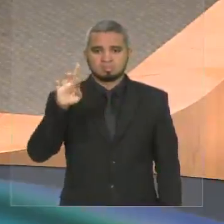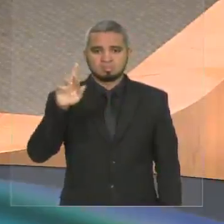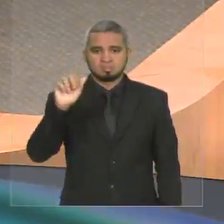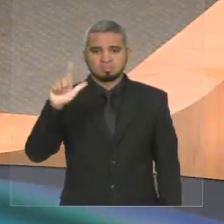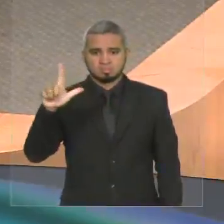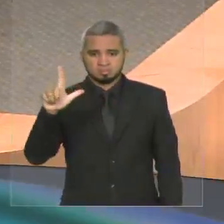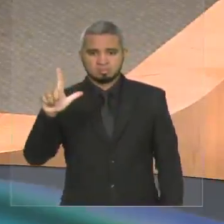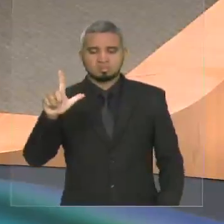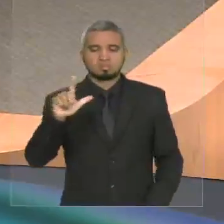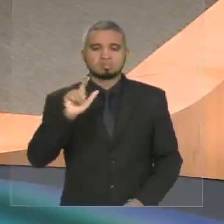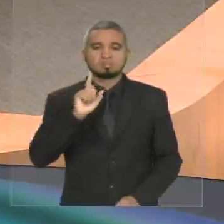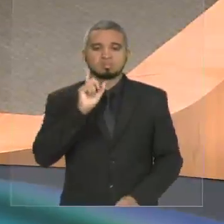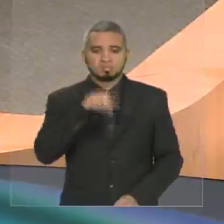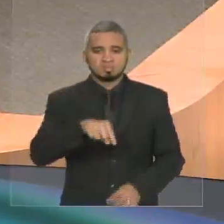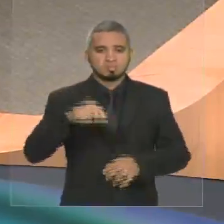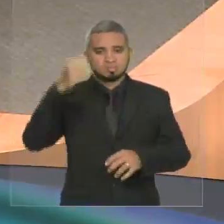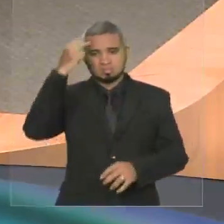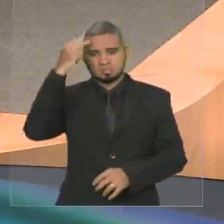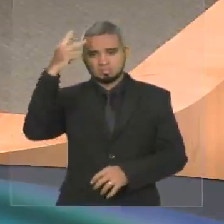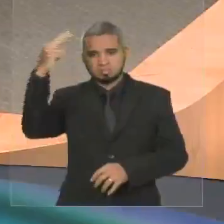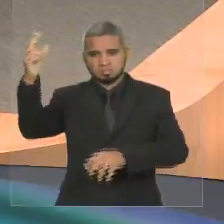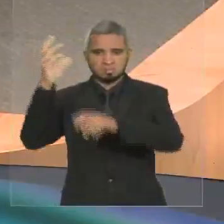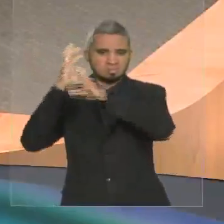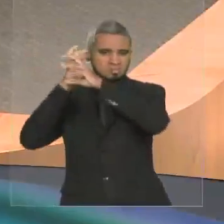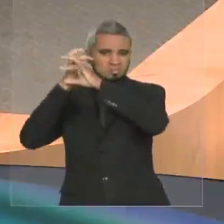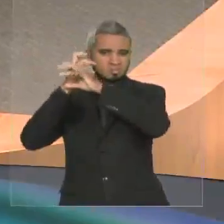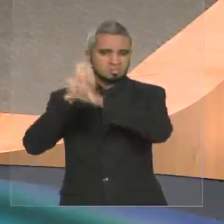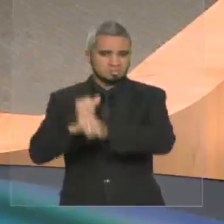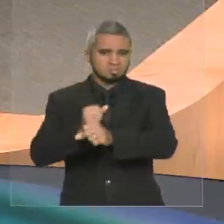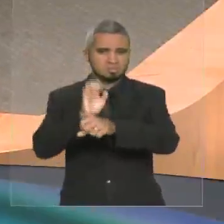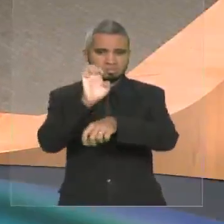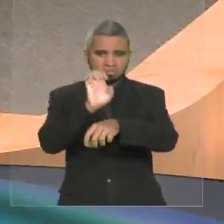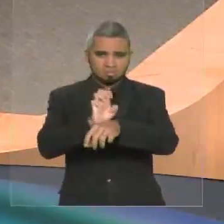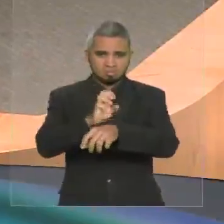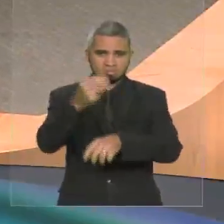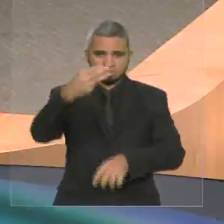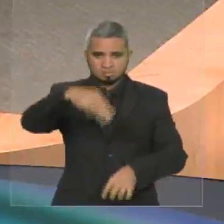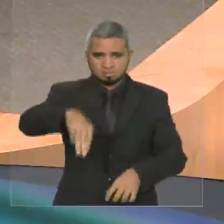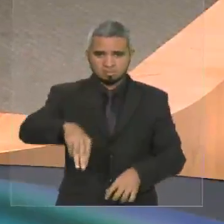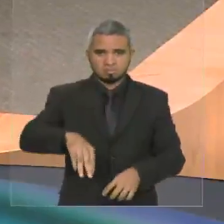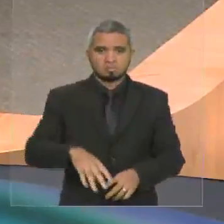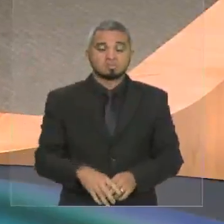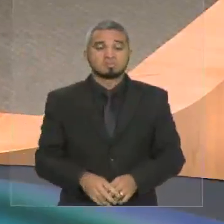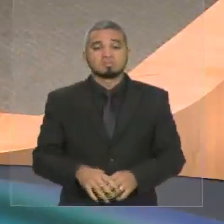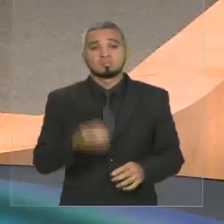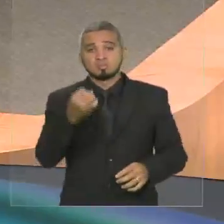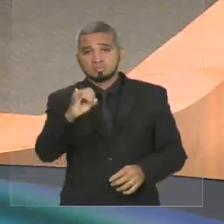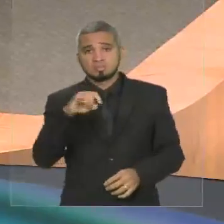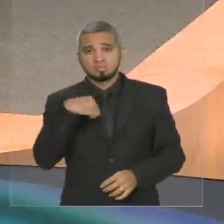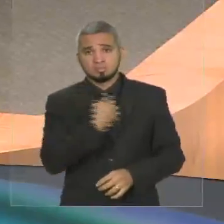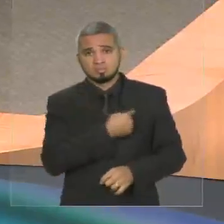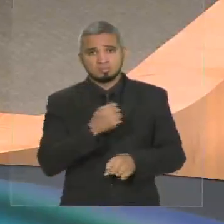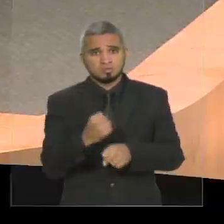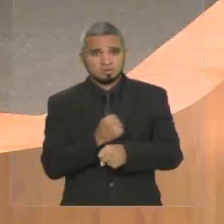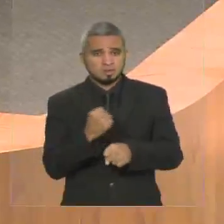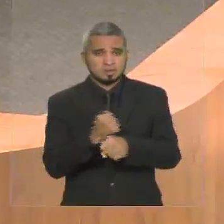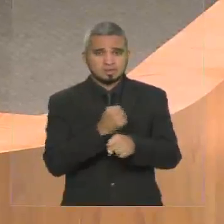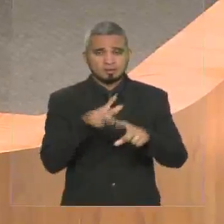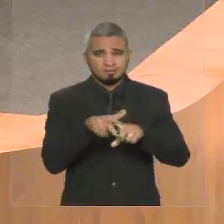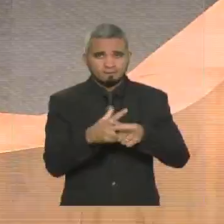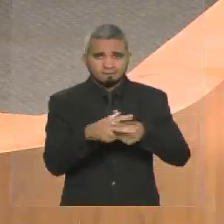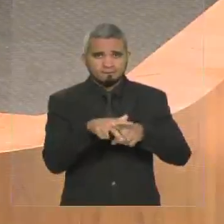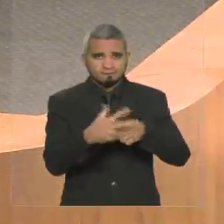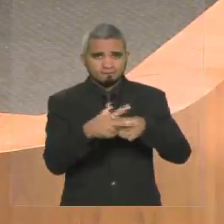do estado do Maranhão. E certamente a sua restauração vai trazer uma